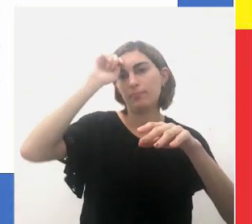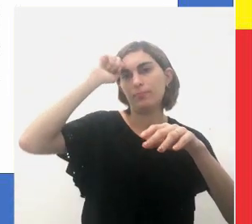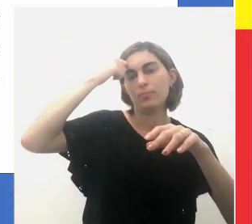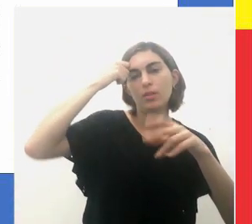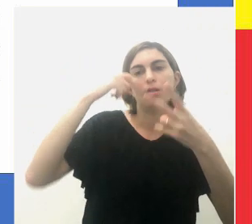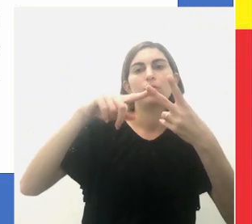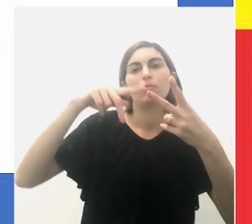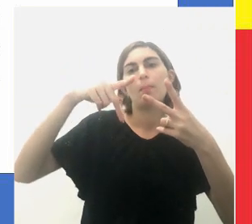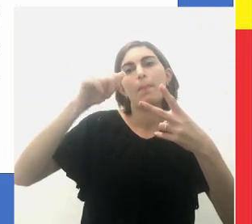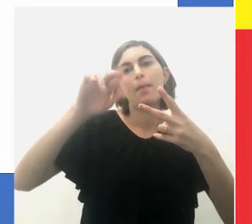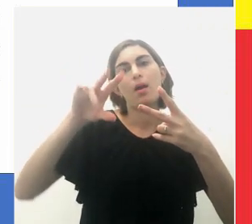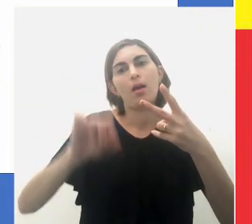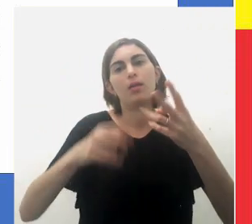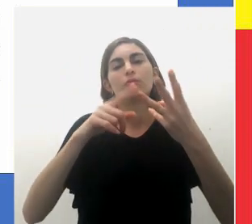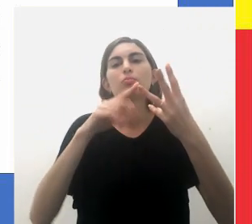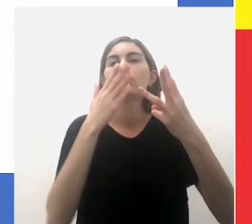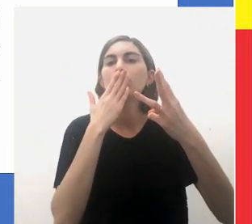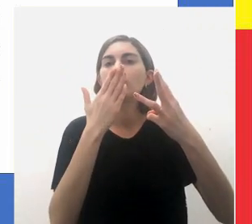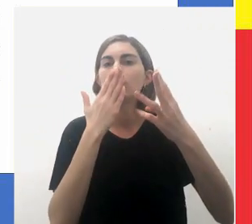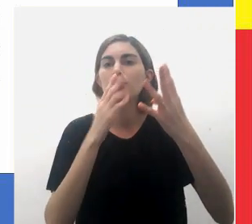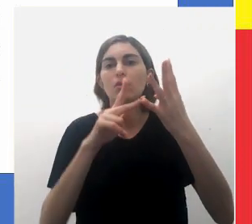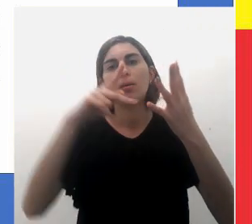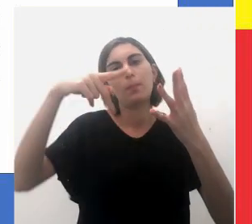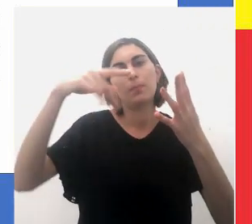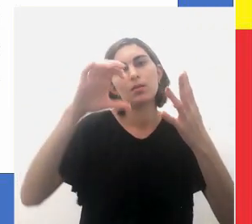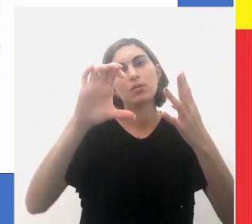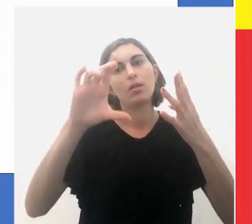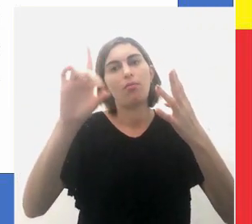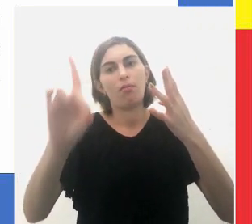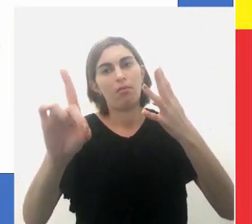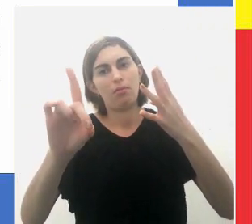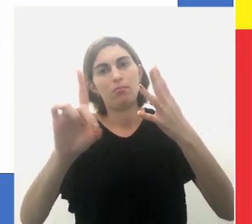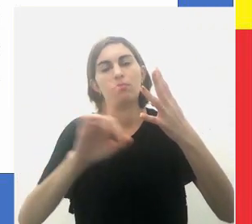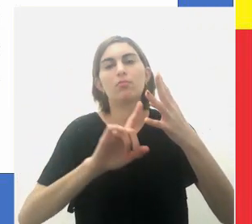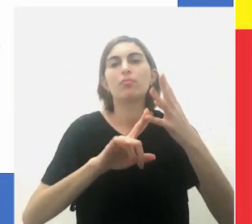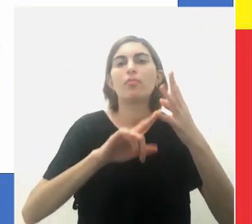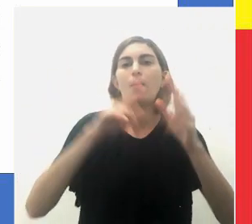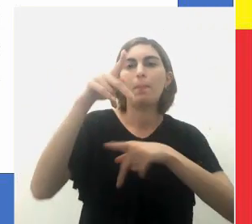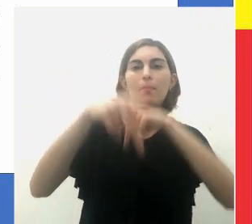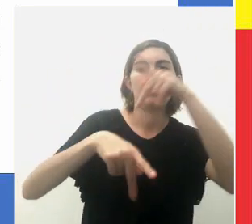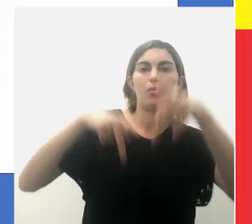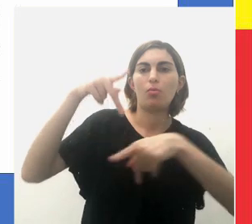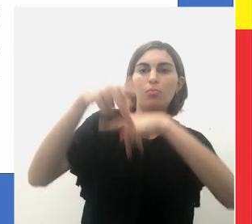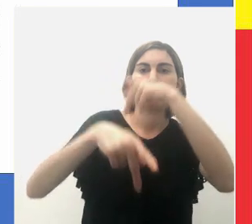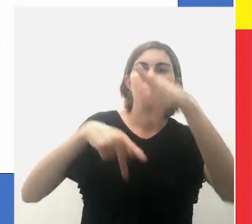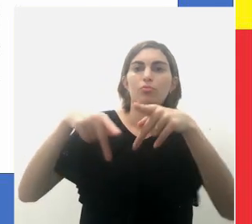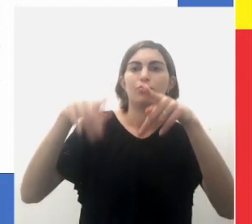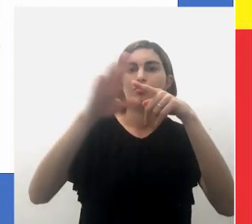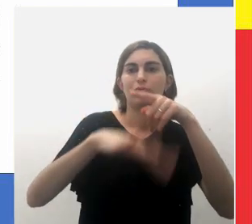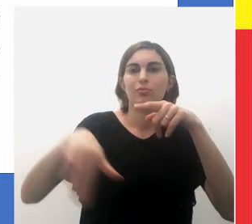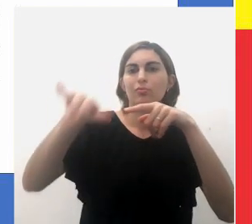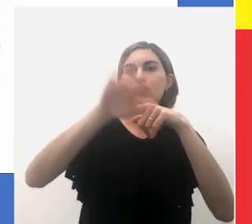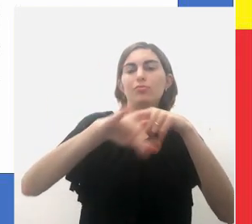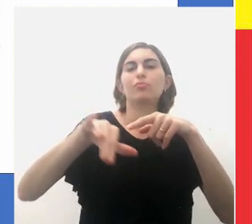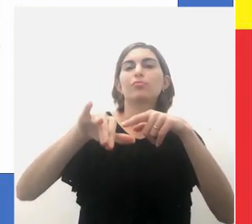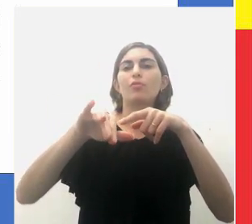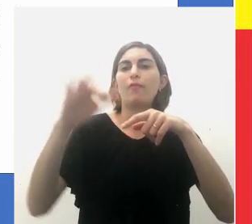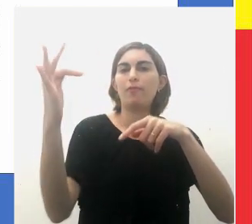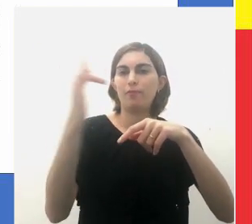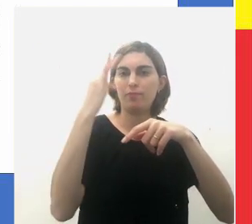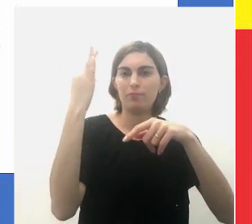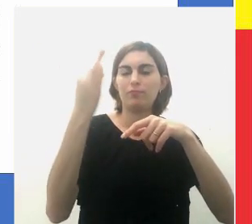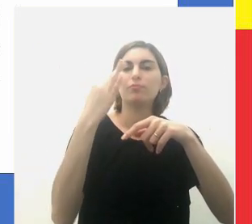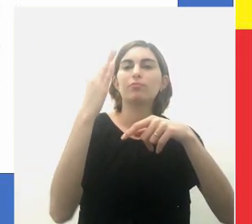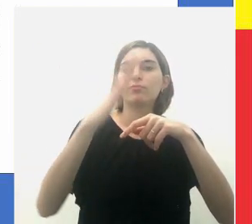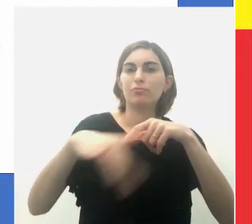de pretos, pardos, indígenas e pessoas com deficiência na população da unidade da